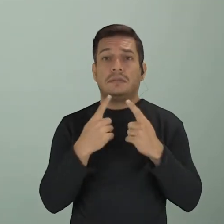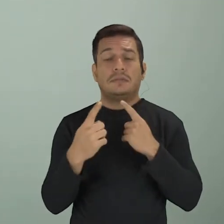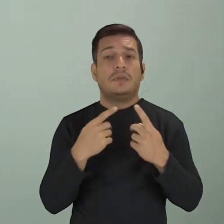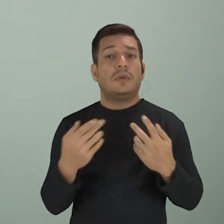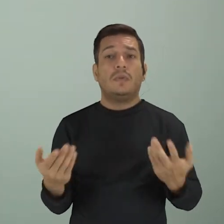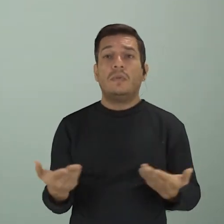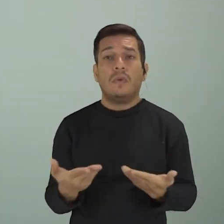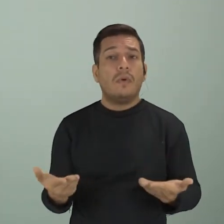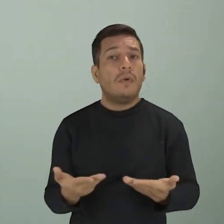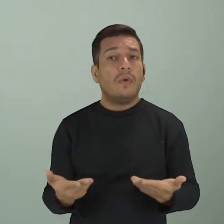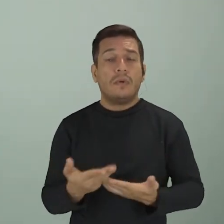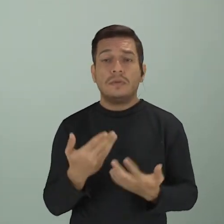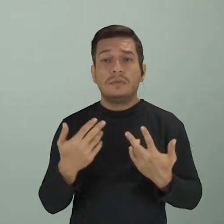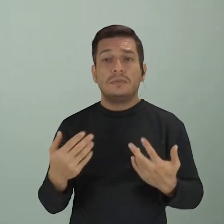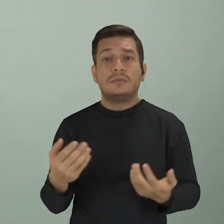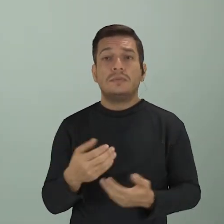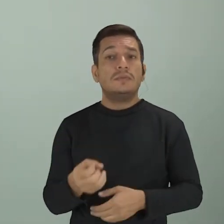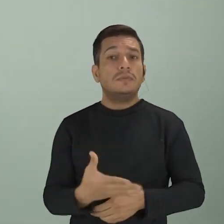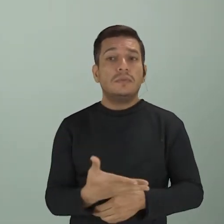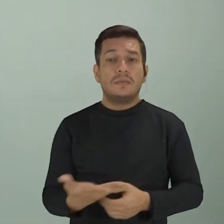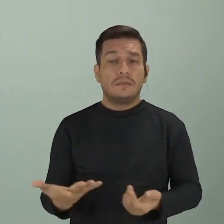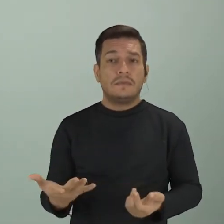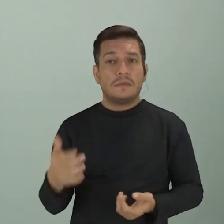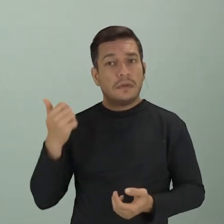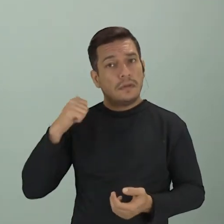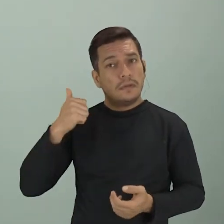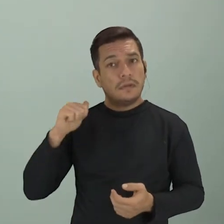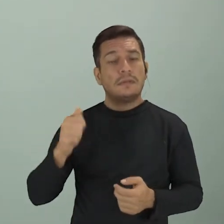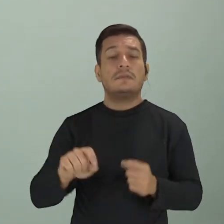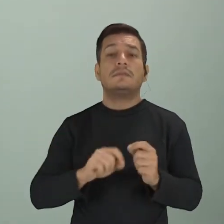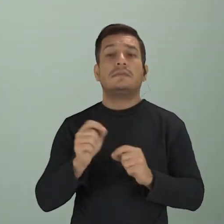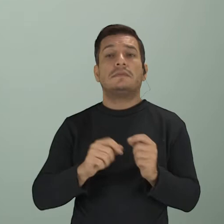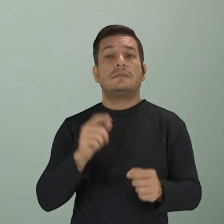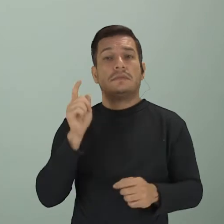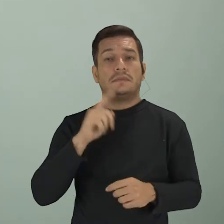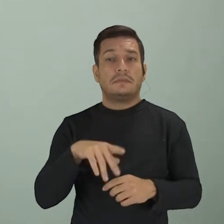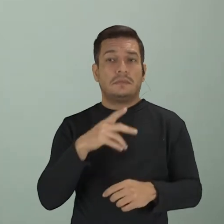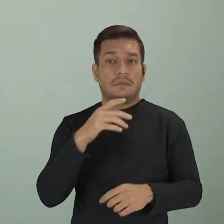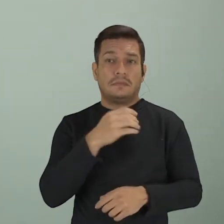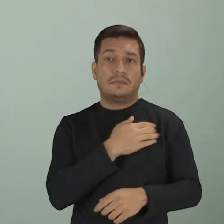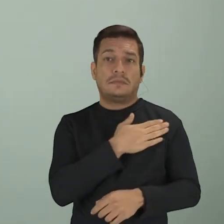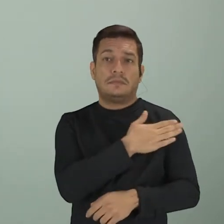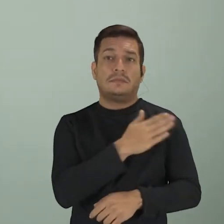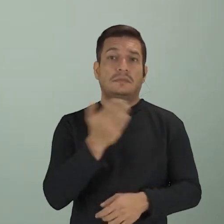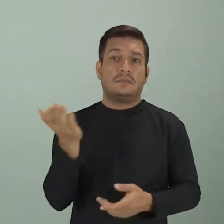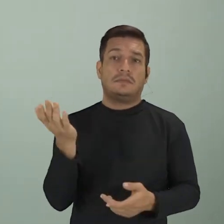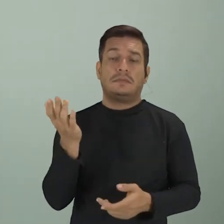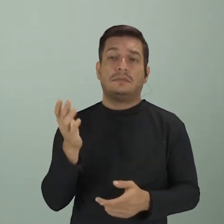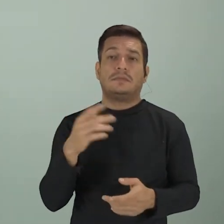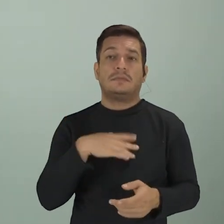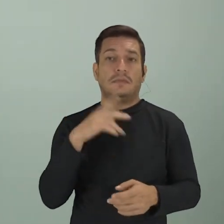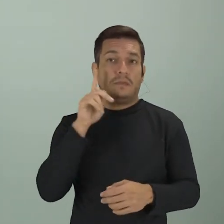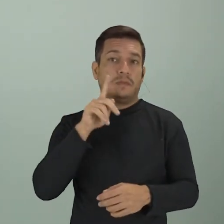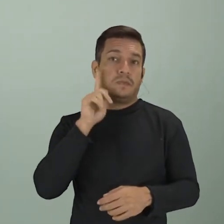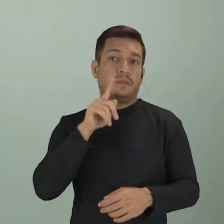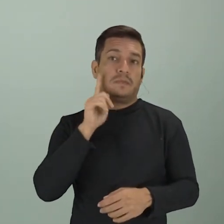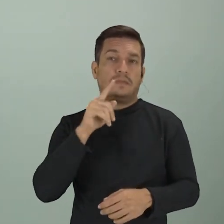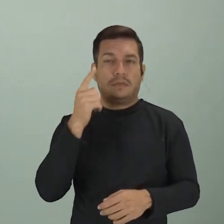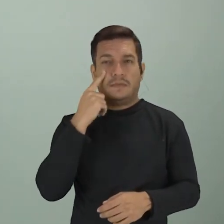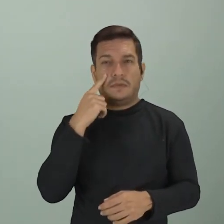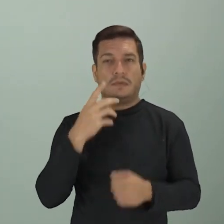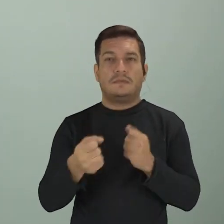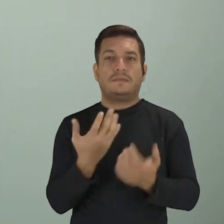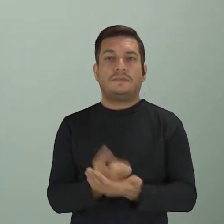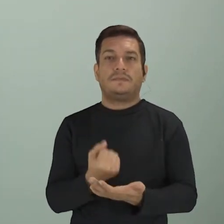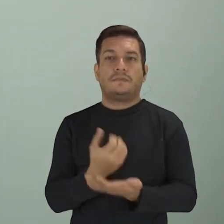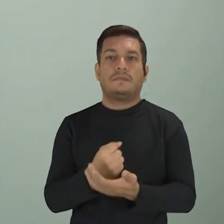recente, né? Essa discussão, ela analisa a questão racial. Nos Estados Unidos, a gente, se formos pegar os dados,